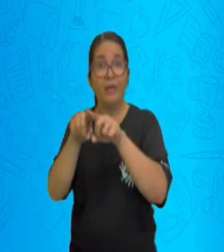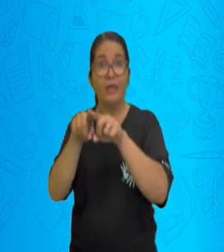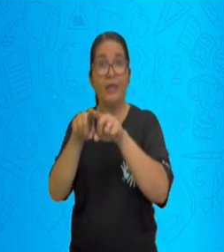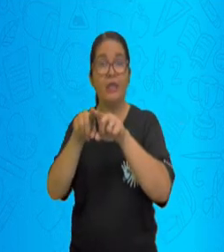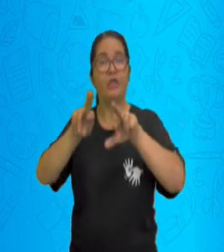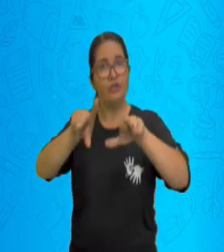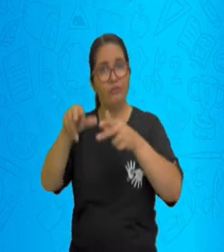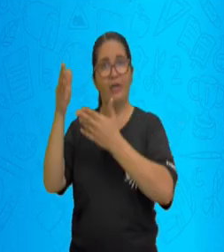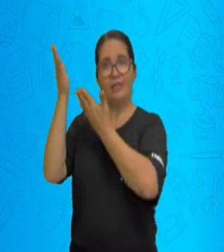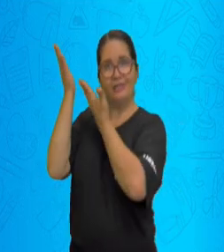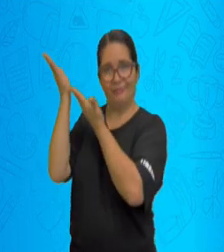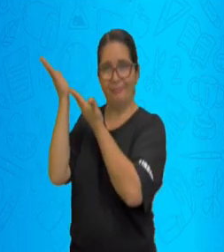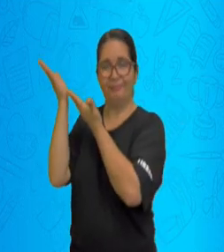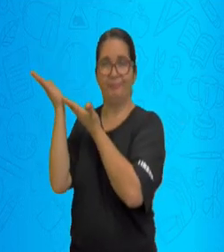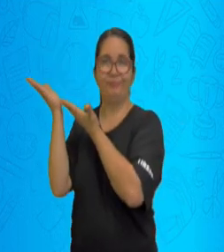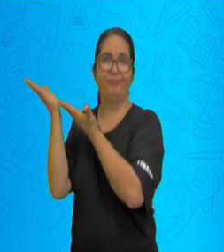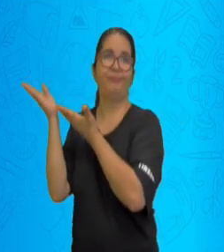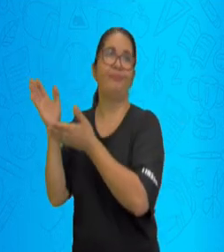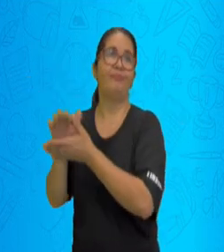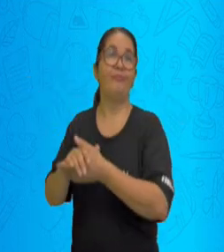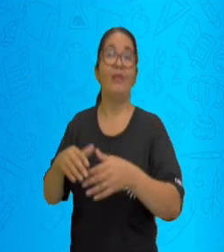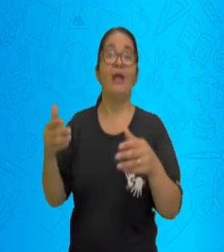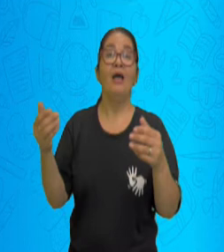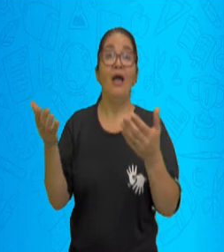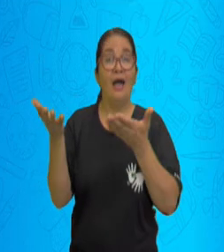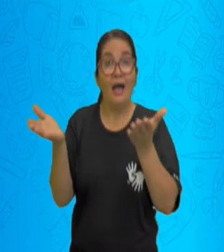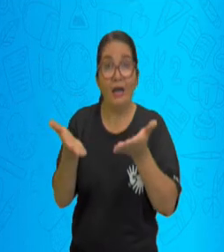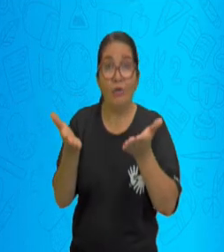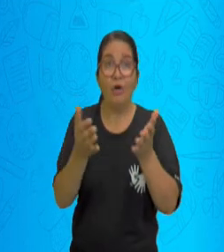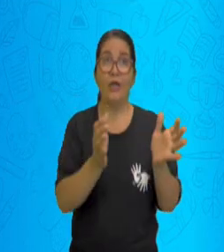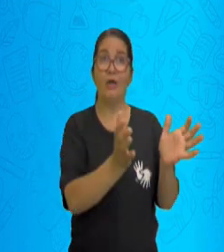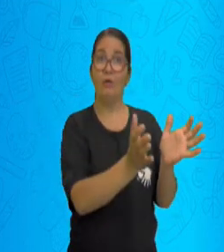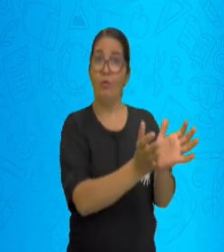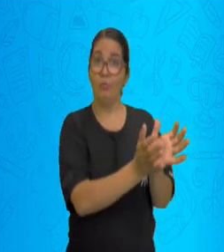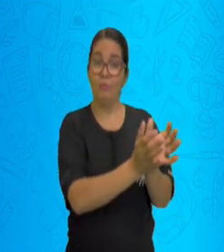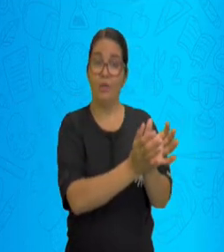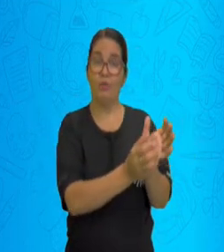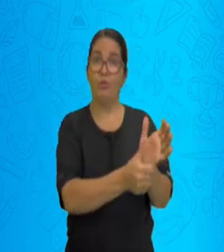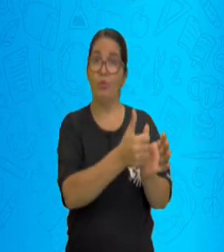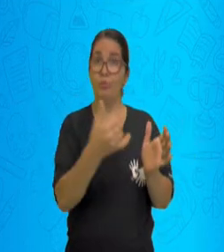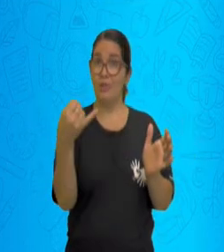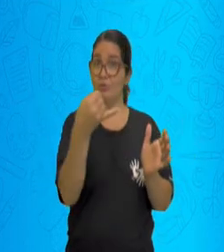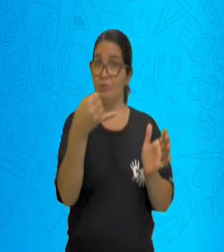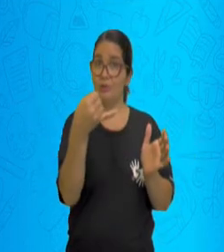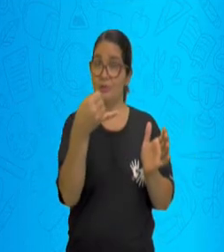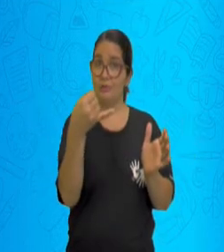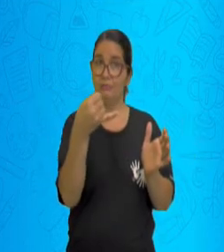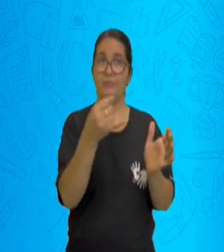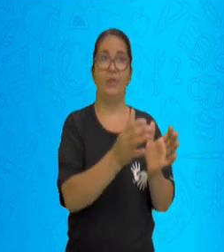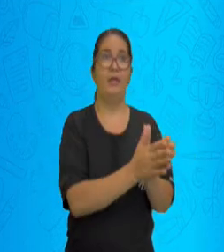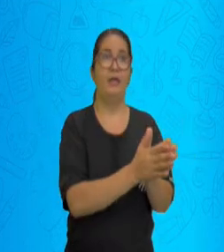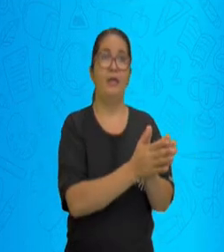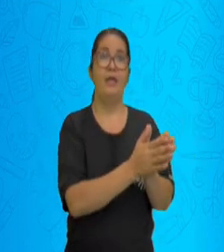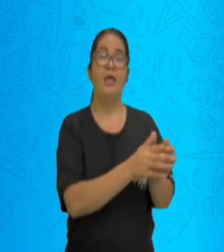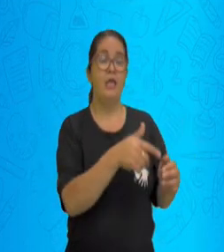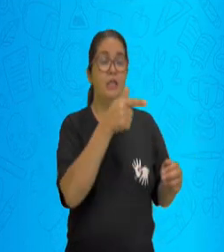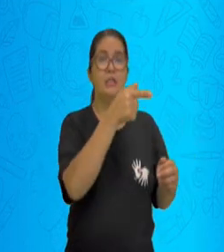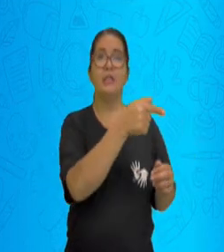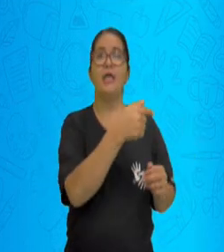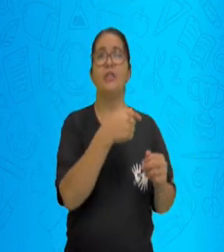Vamos olhar agora a subtração. Primeiro membro, 7 menos 3, que vai dar 4.